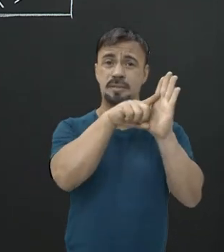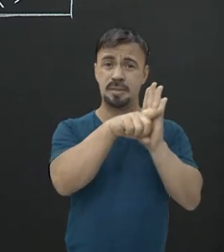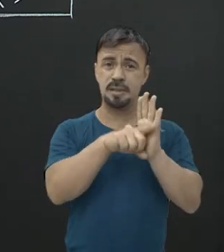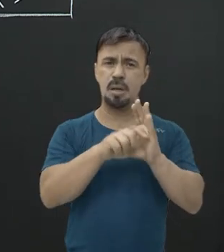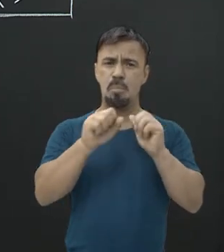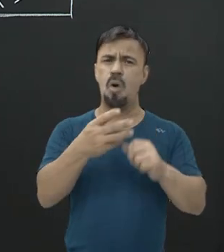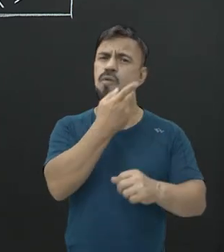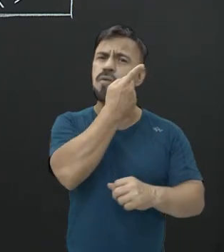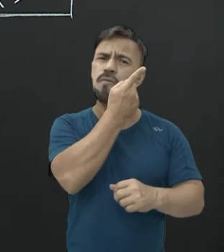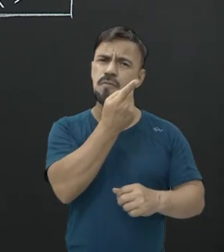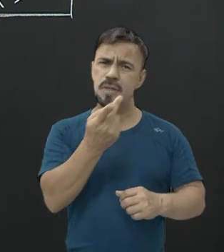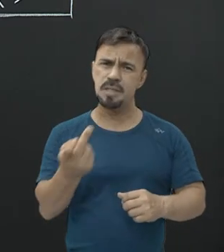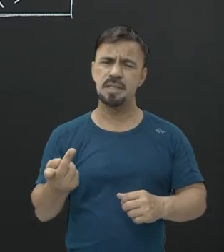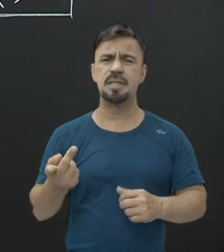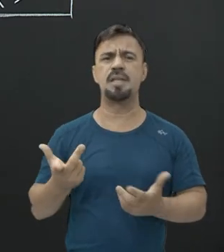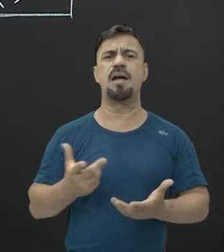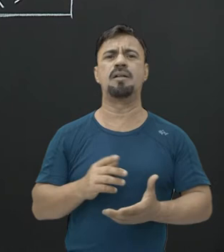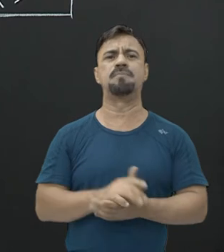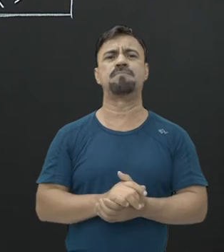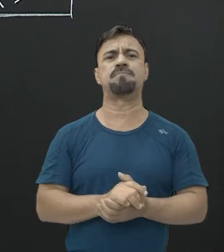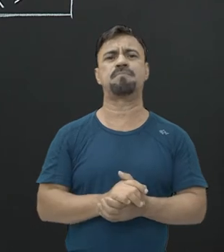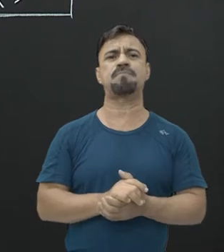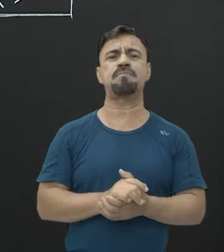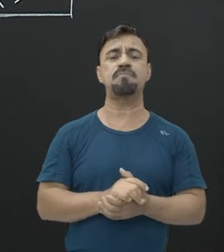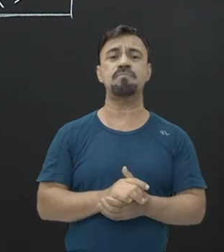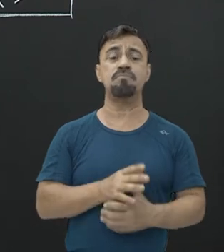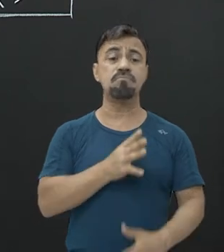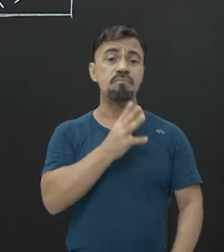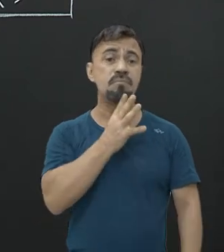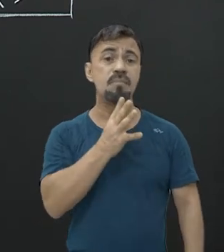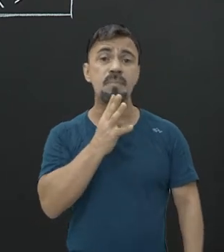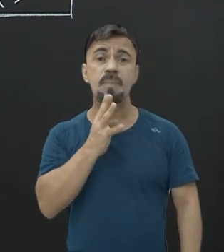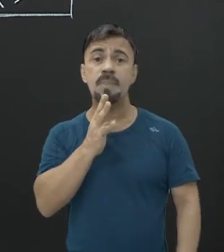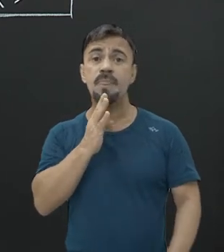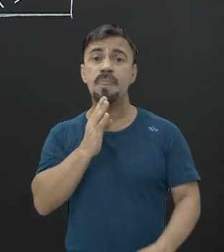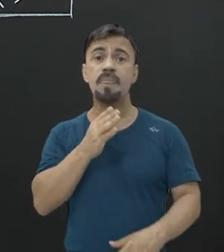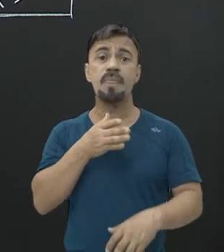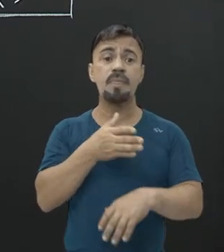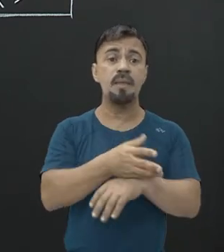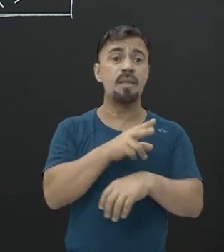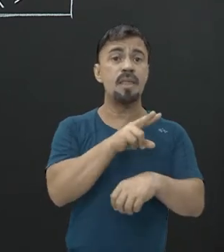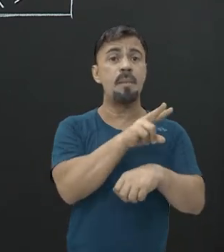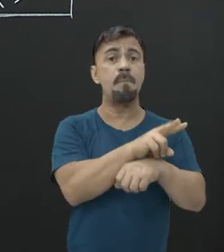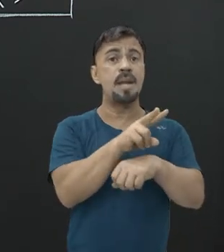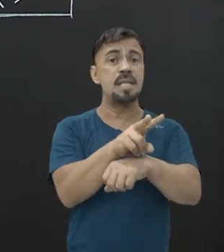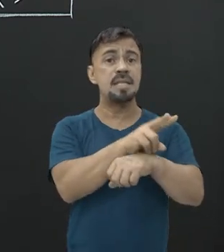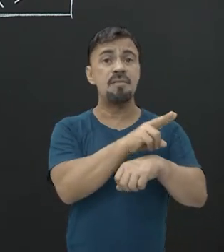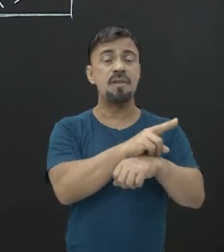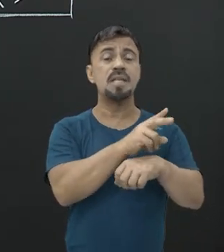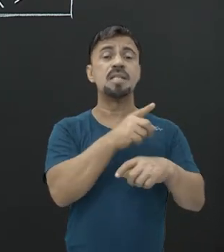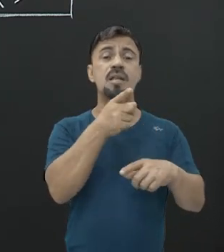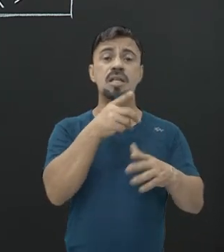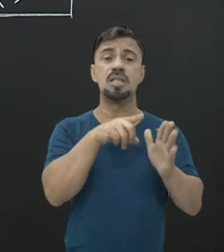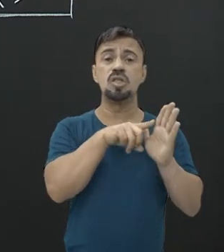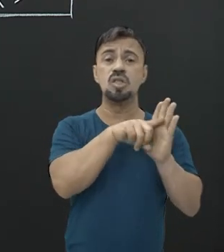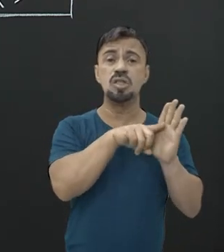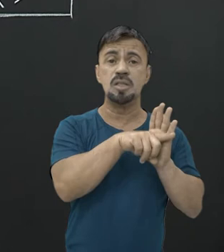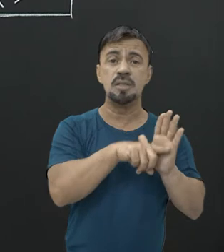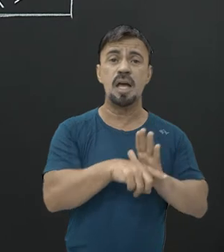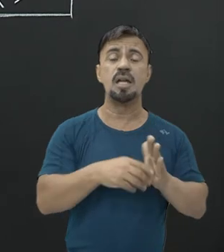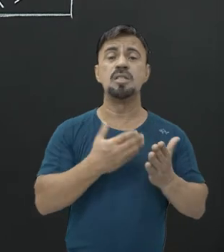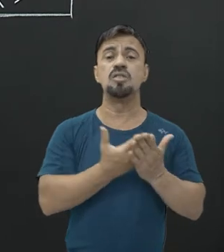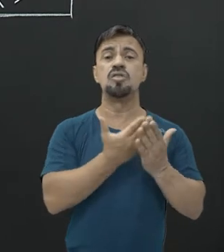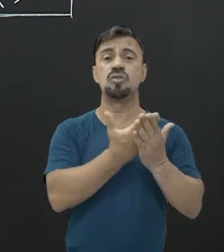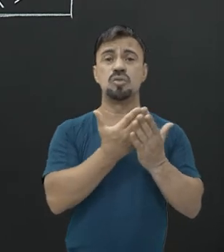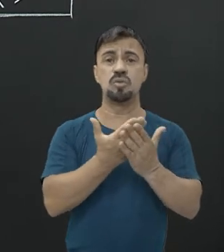visitar. Alguns você só pode chegar assim perto. Não pode conhecer, não pode entrar muito bem para preservação, para pesquisa. Mas isso tem. Eu vou